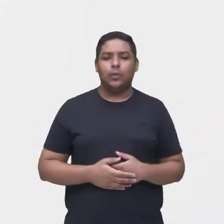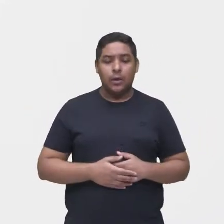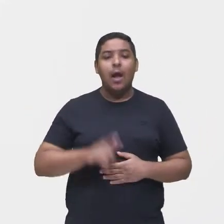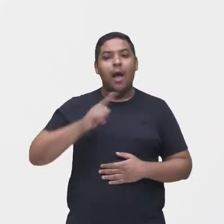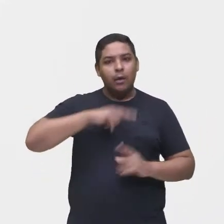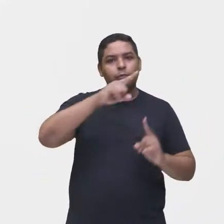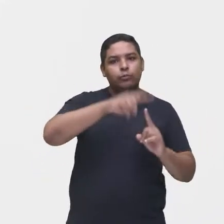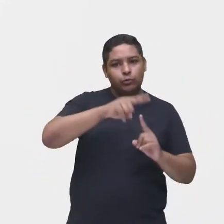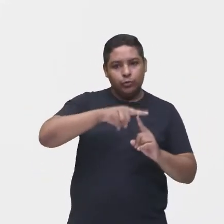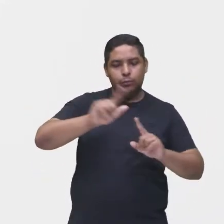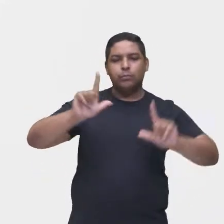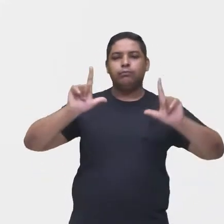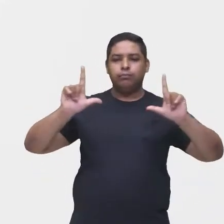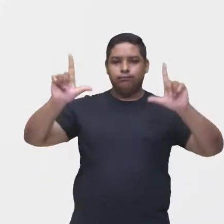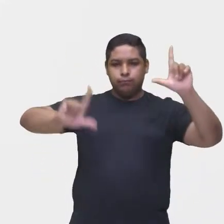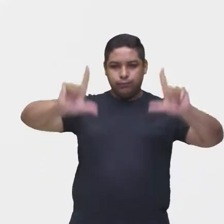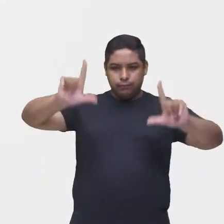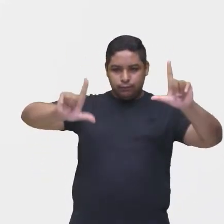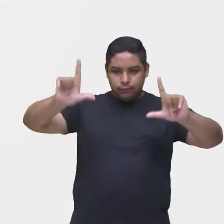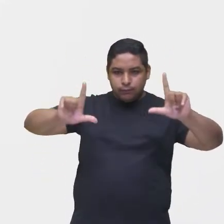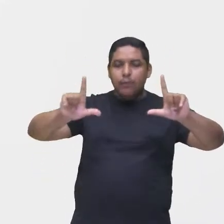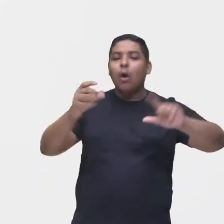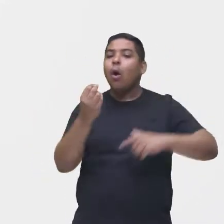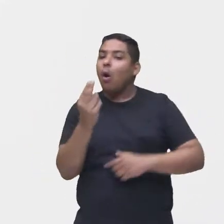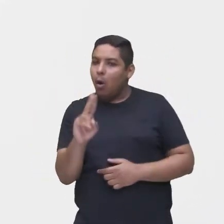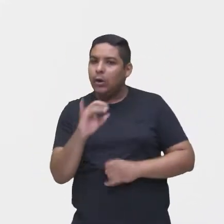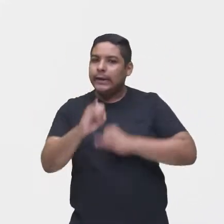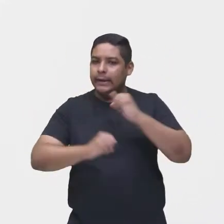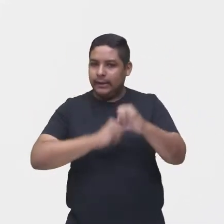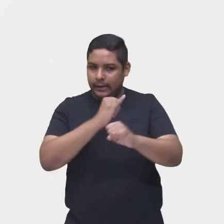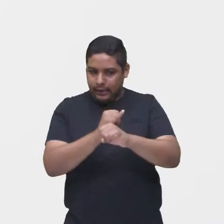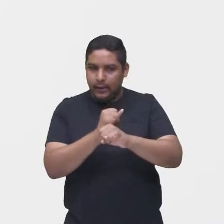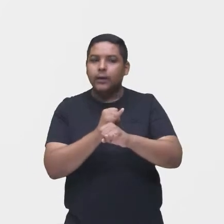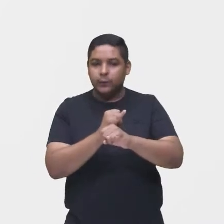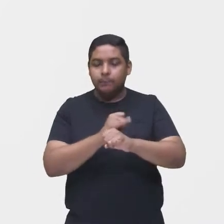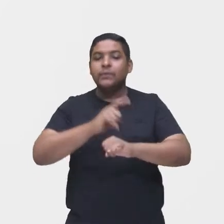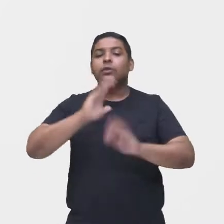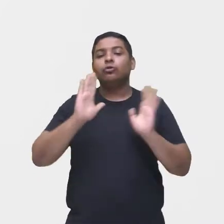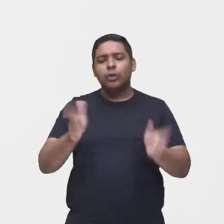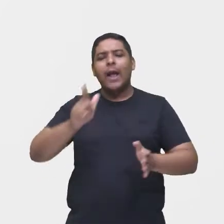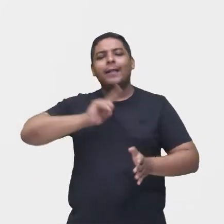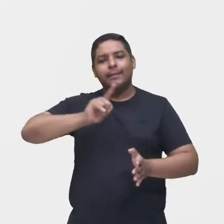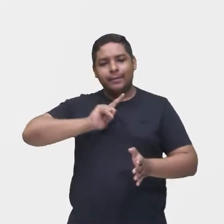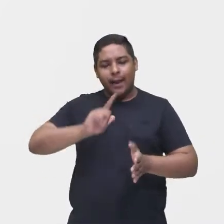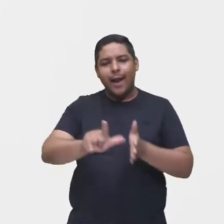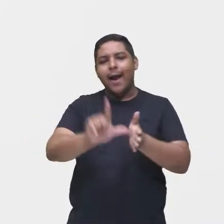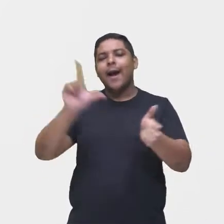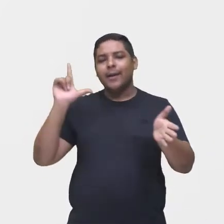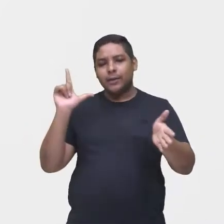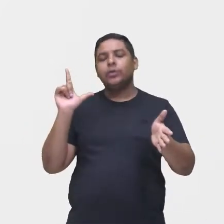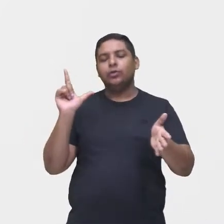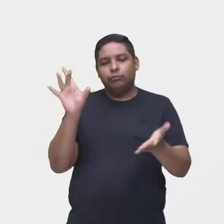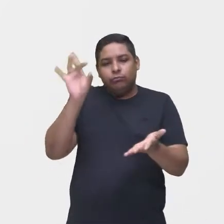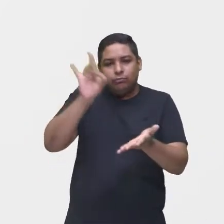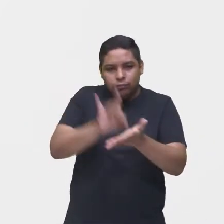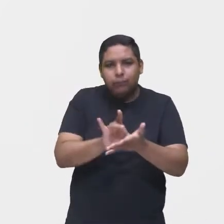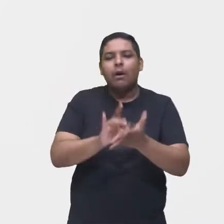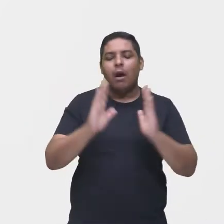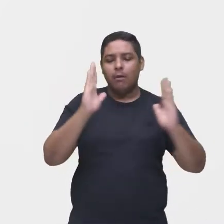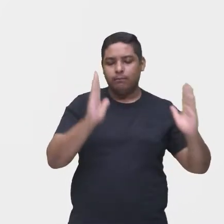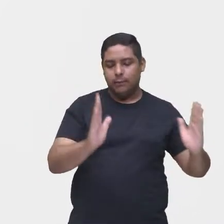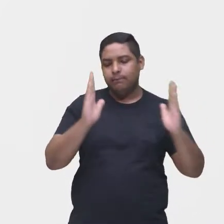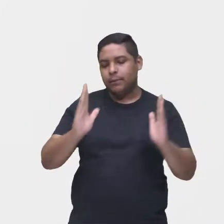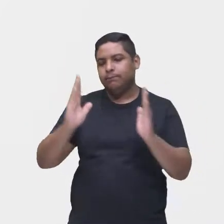televisivo ou programa online com o número pré-definido de capítulos por temporada chamados de